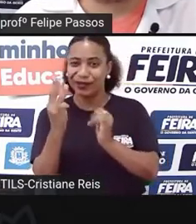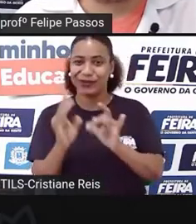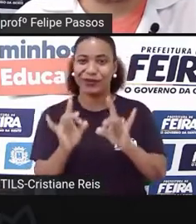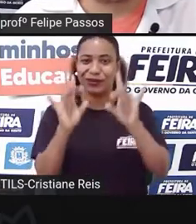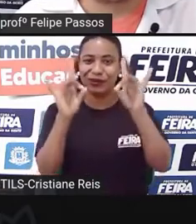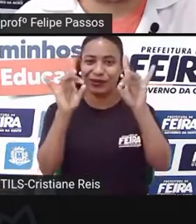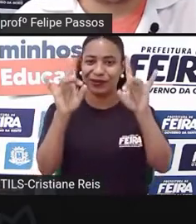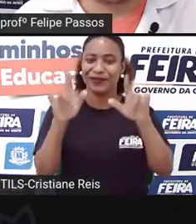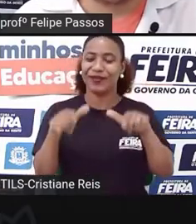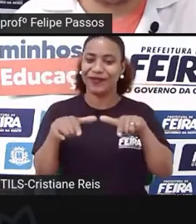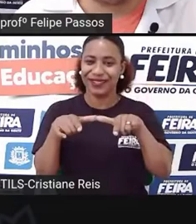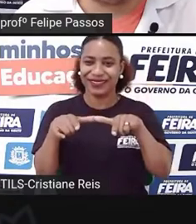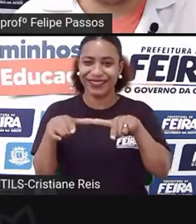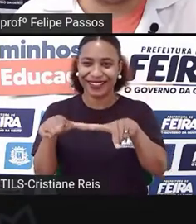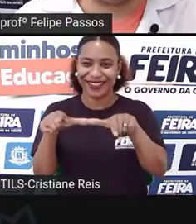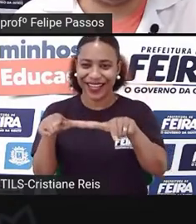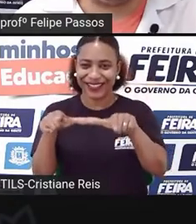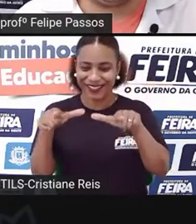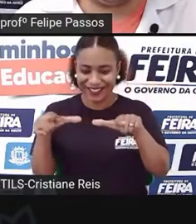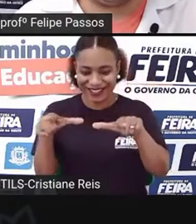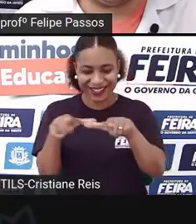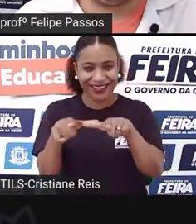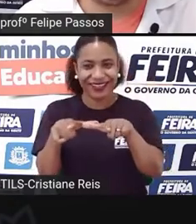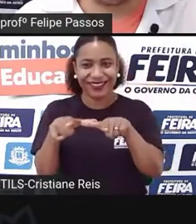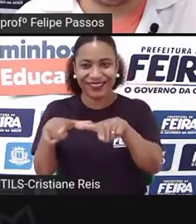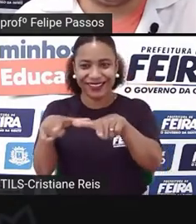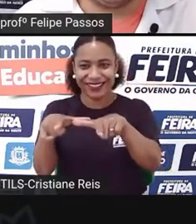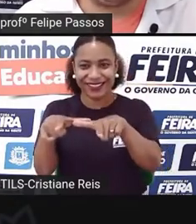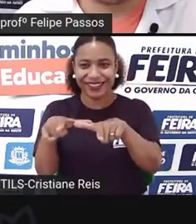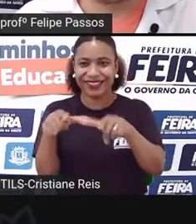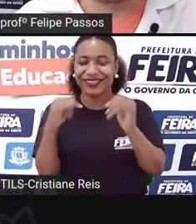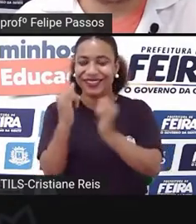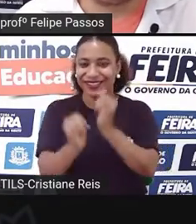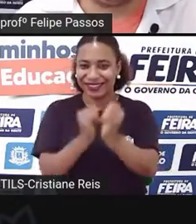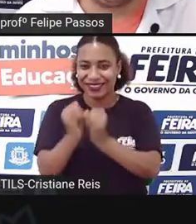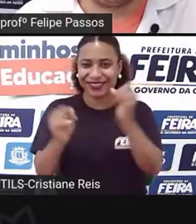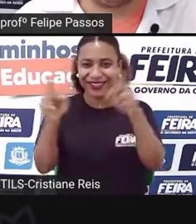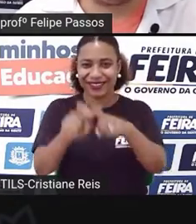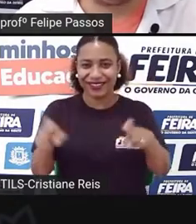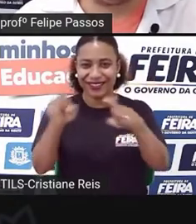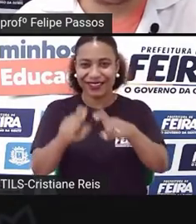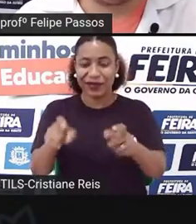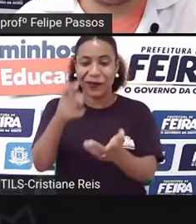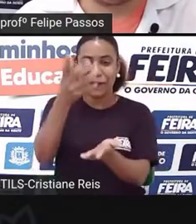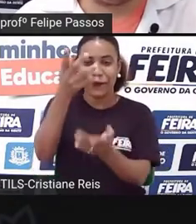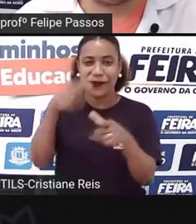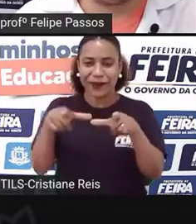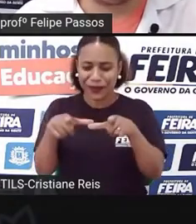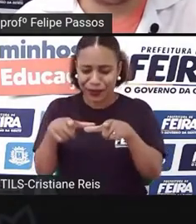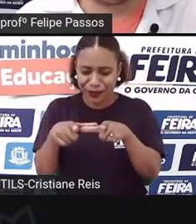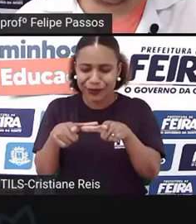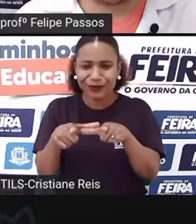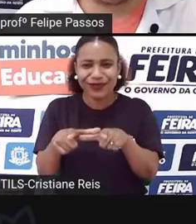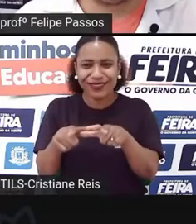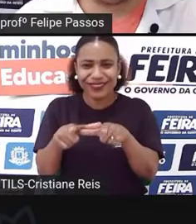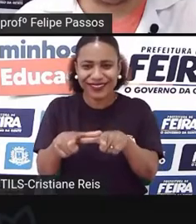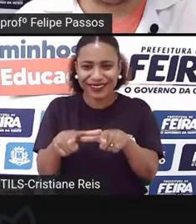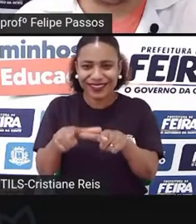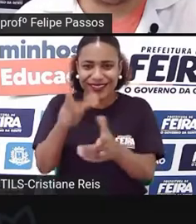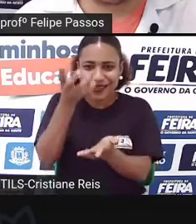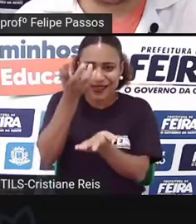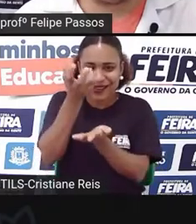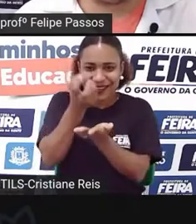nunca viram um disquete. Mas quem é mais velho tinha um disquete que era uma mídia muito pequenininha, assim, a foto era